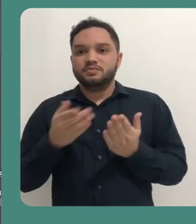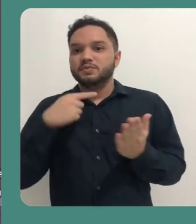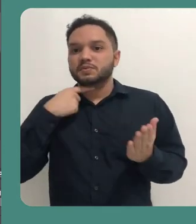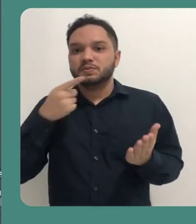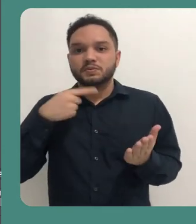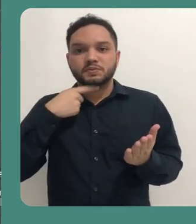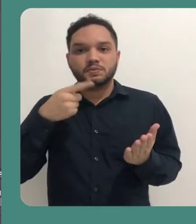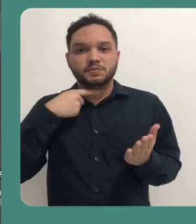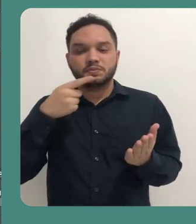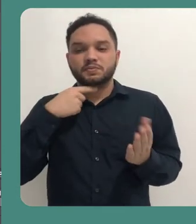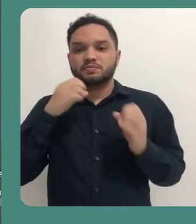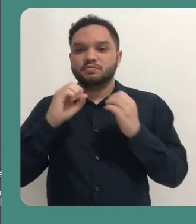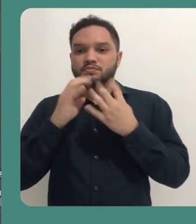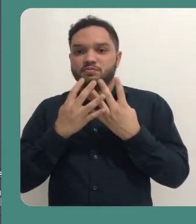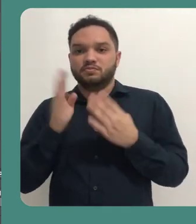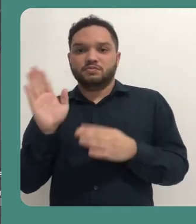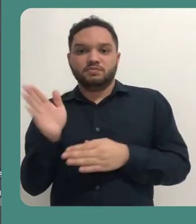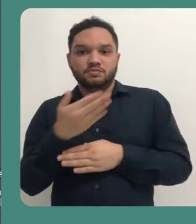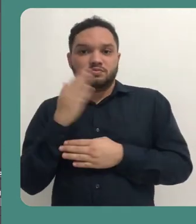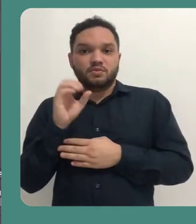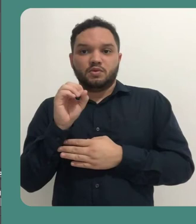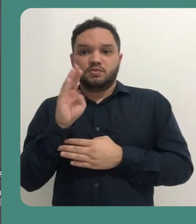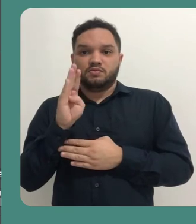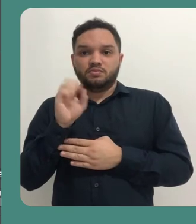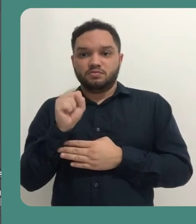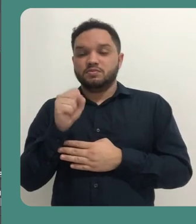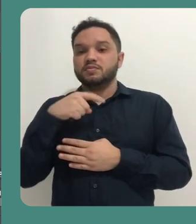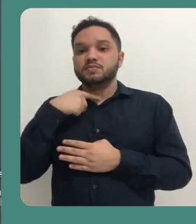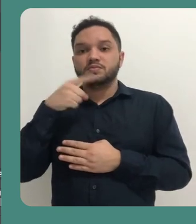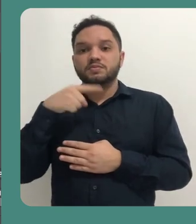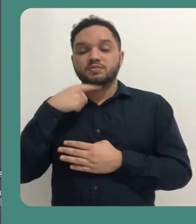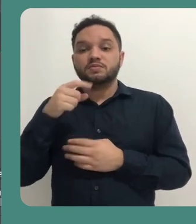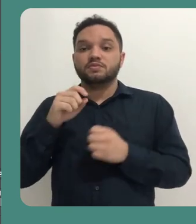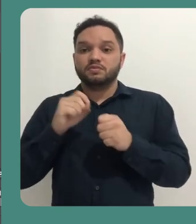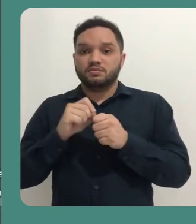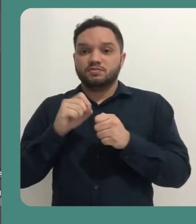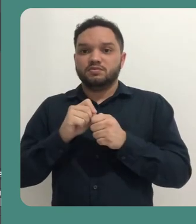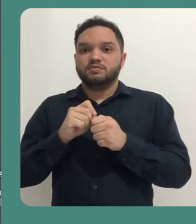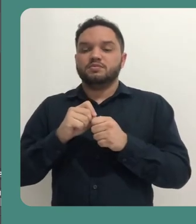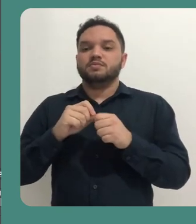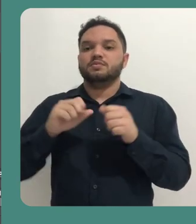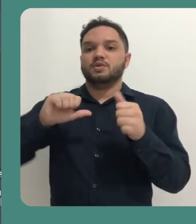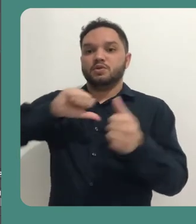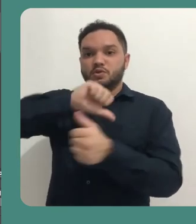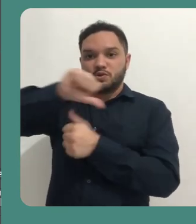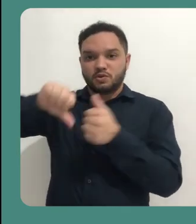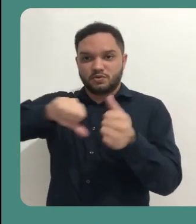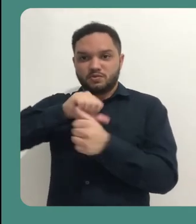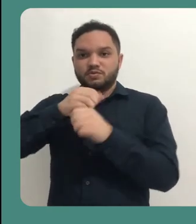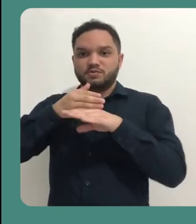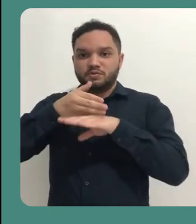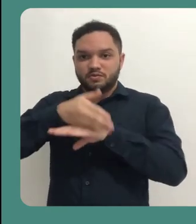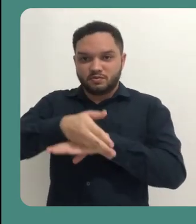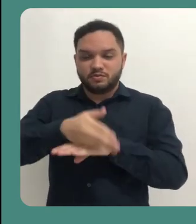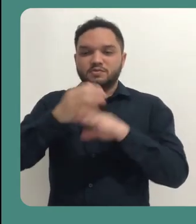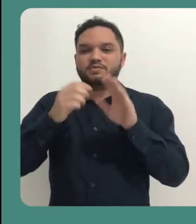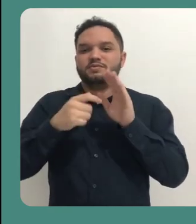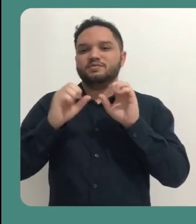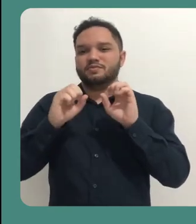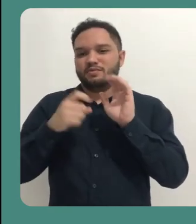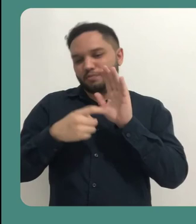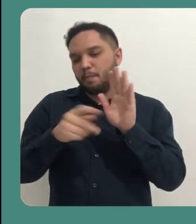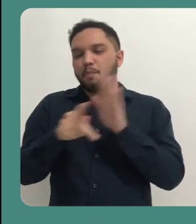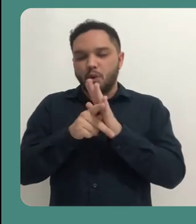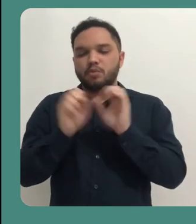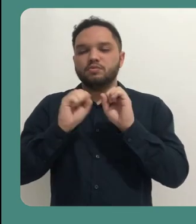momento eu não consigo passar os slides dentro do OBS. Então eu tenho que trocar de janela e ir para a janela de